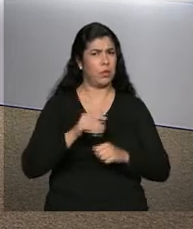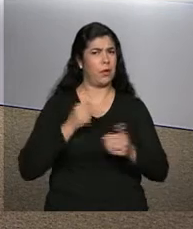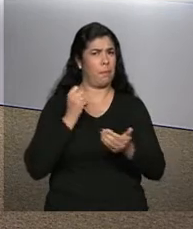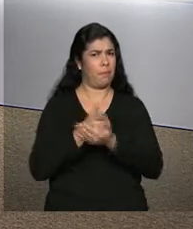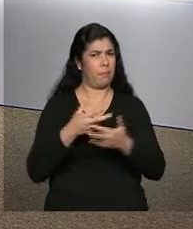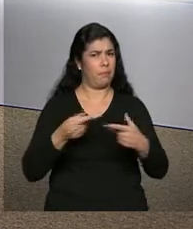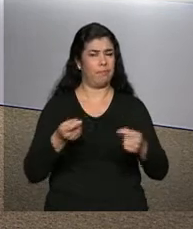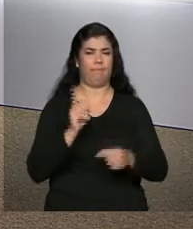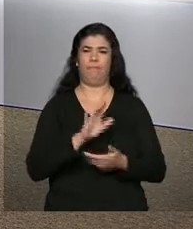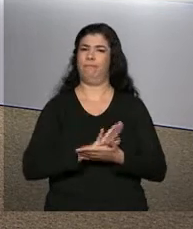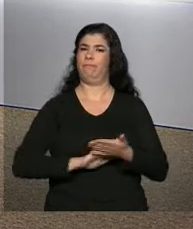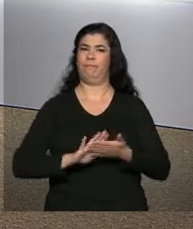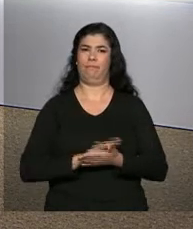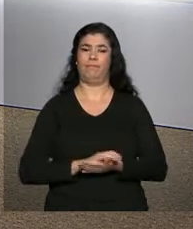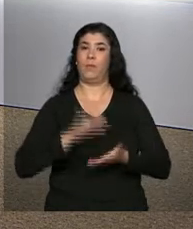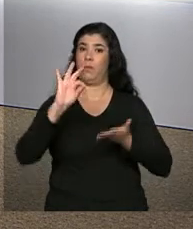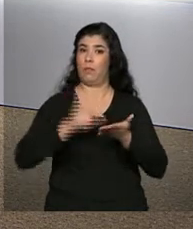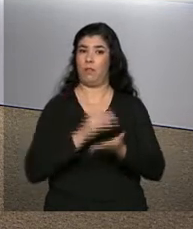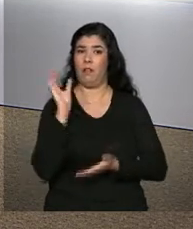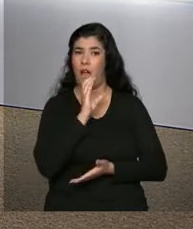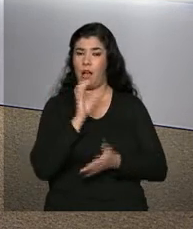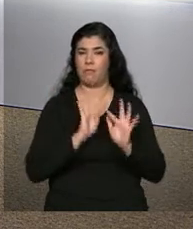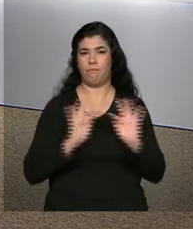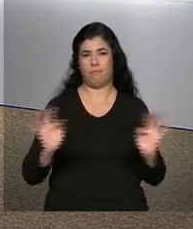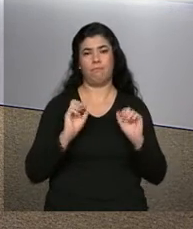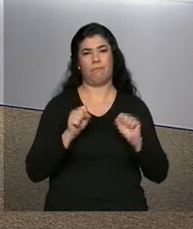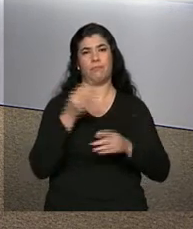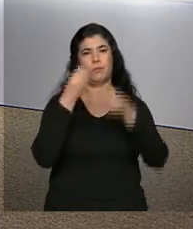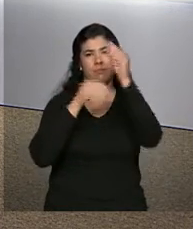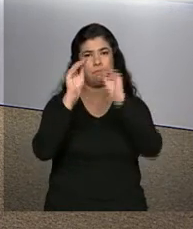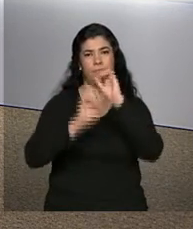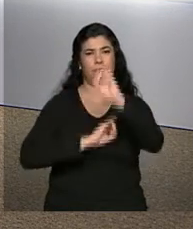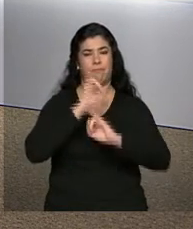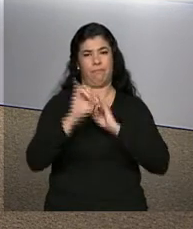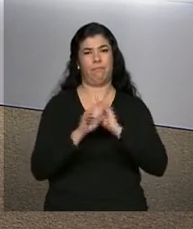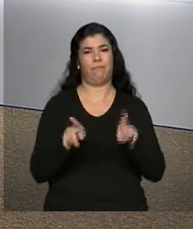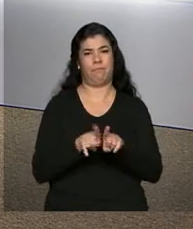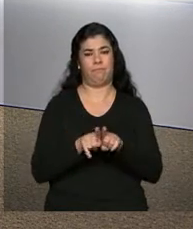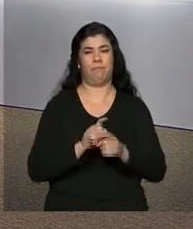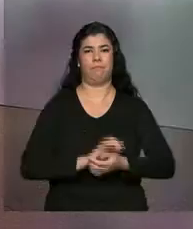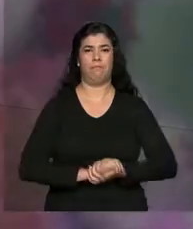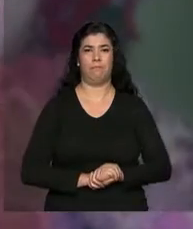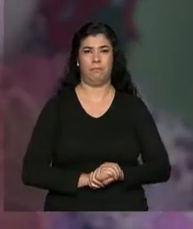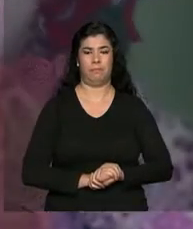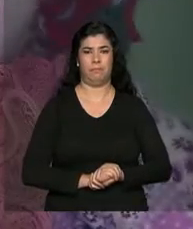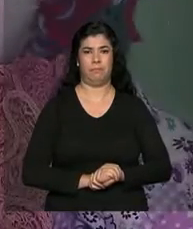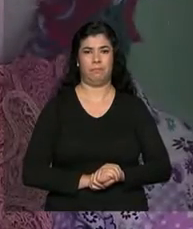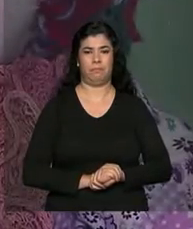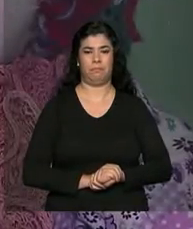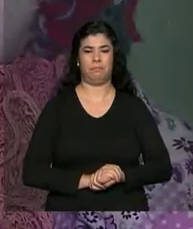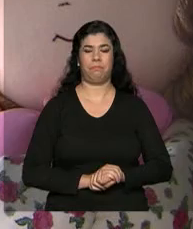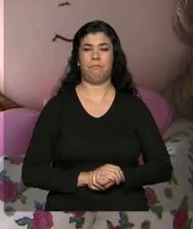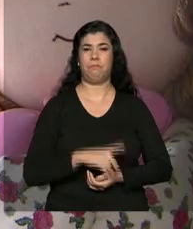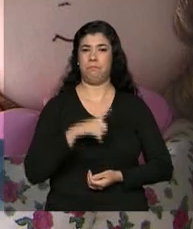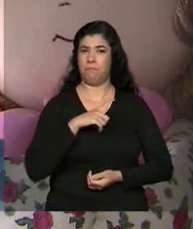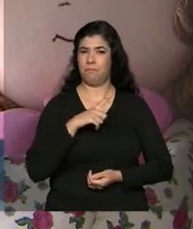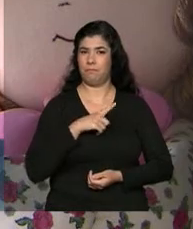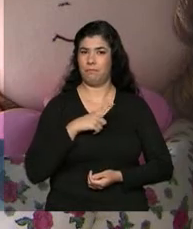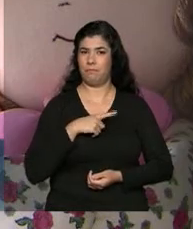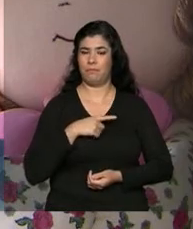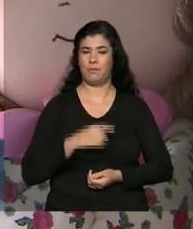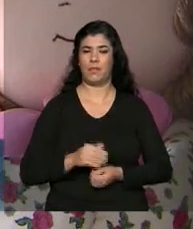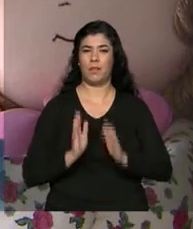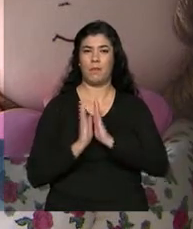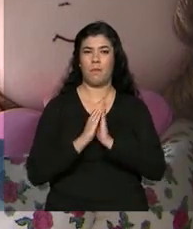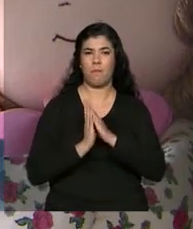Nada disso. O cadastro é rápido, simples e pode ser feito pela internet. As bonecas de pano, que hoje ajudam a